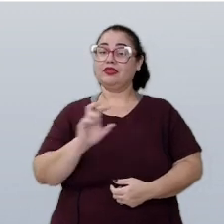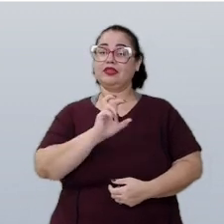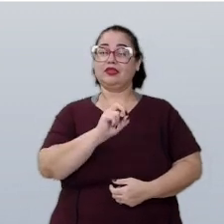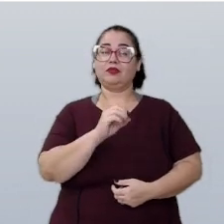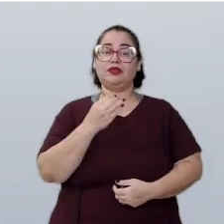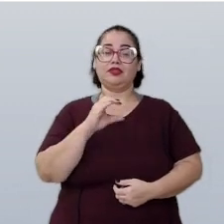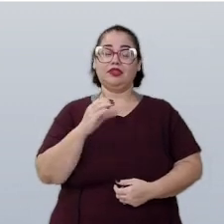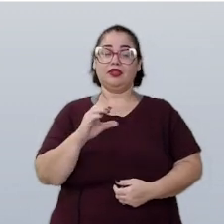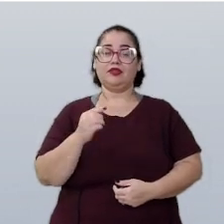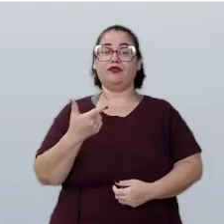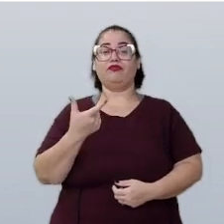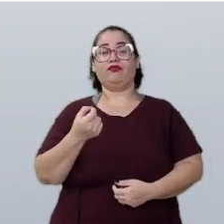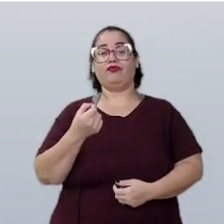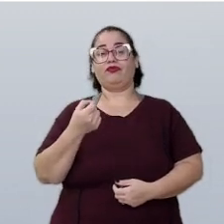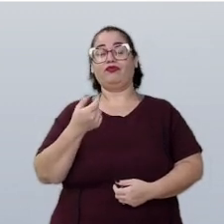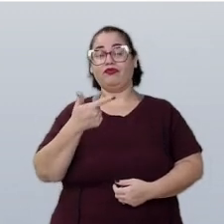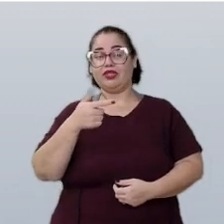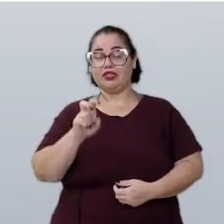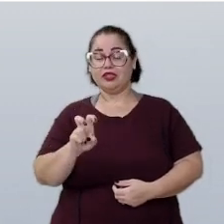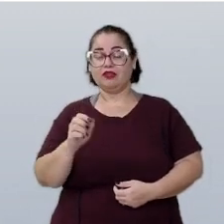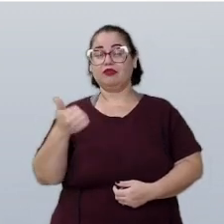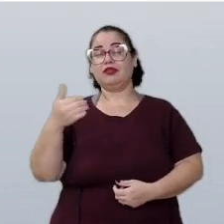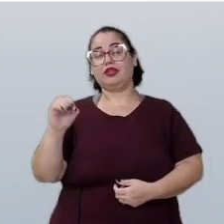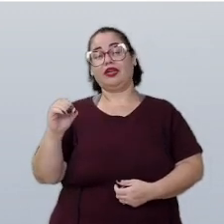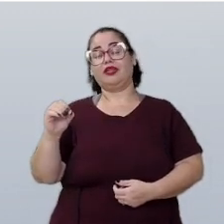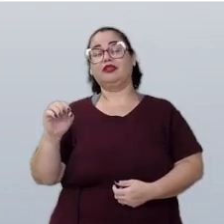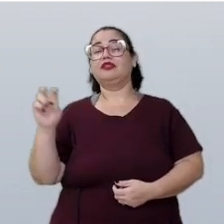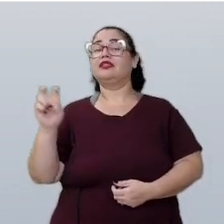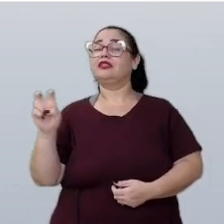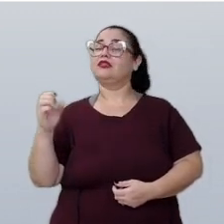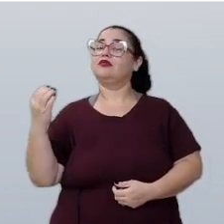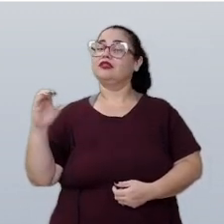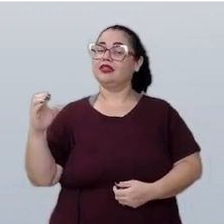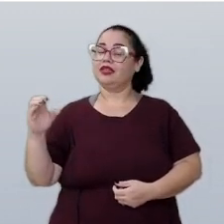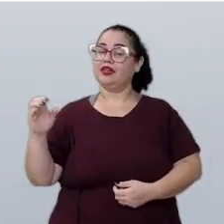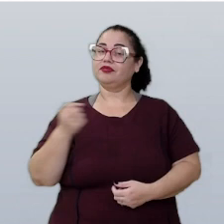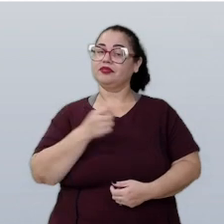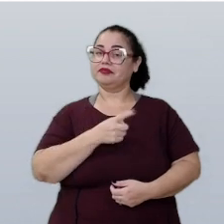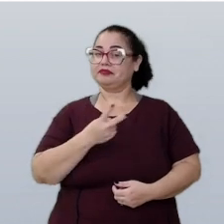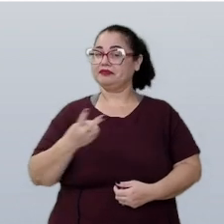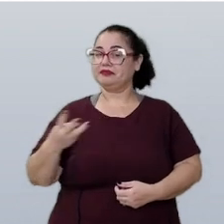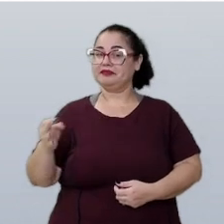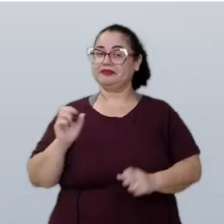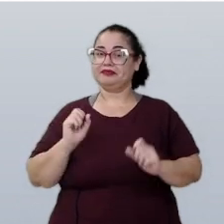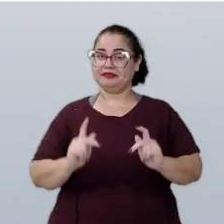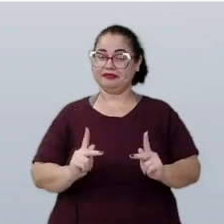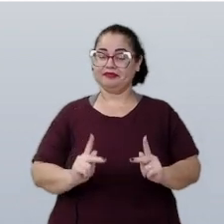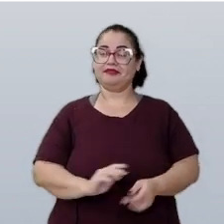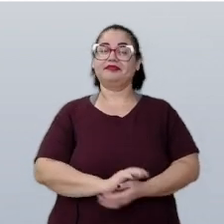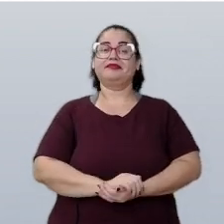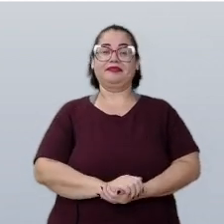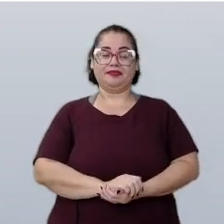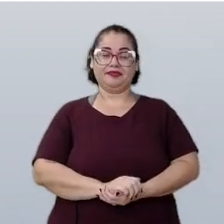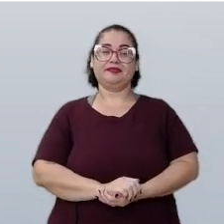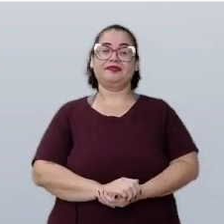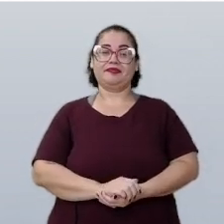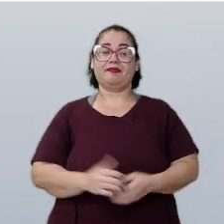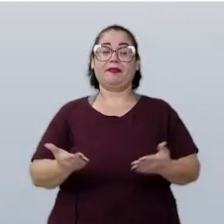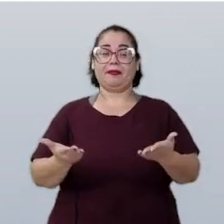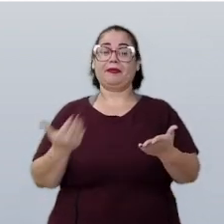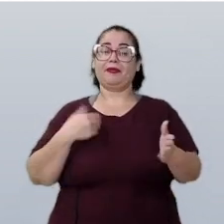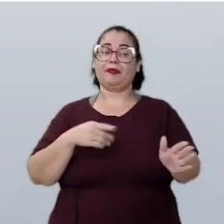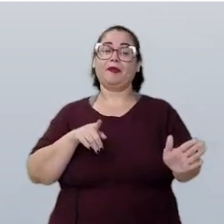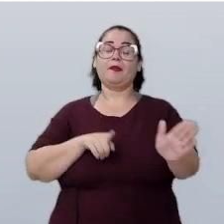centavos, vinte e cinco, dez e cinco centavos, ok? Agora, quero te